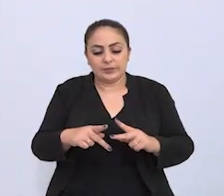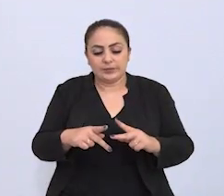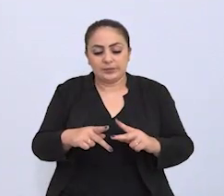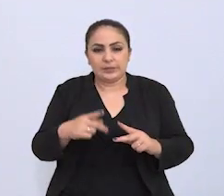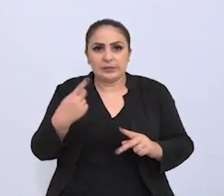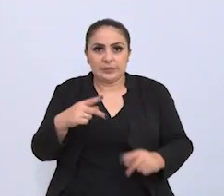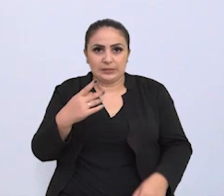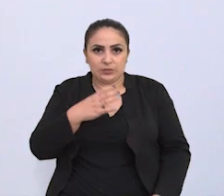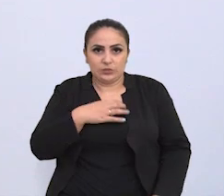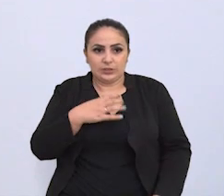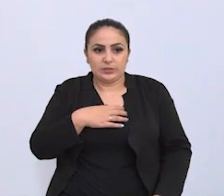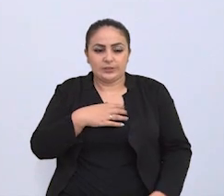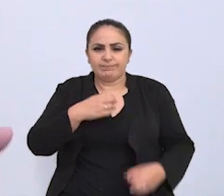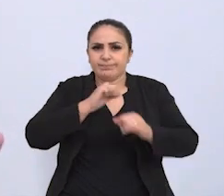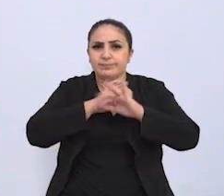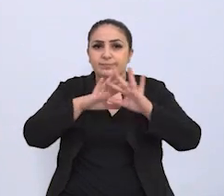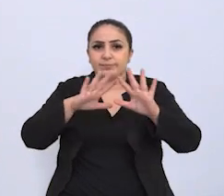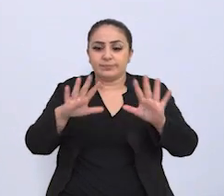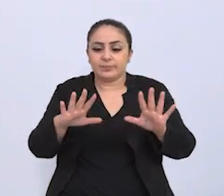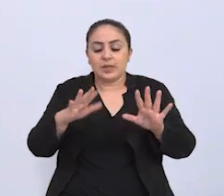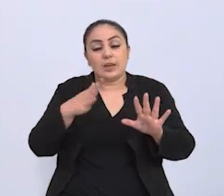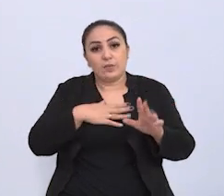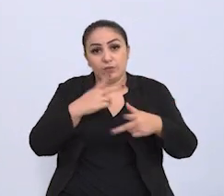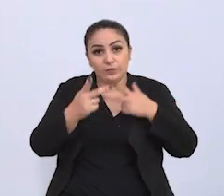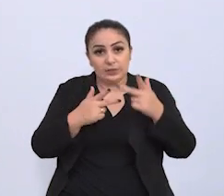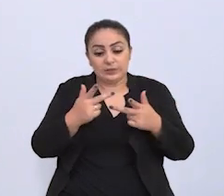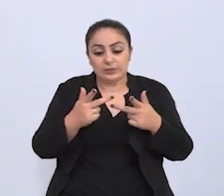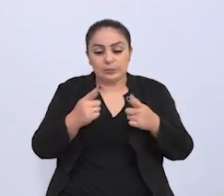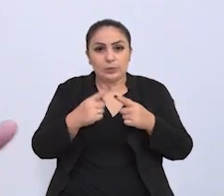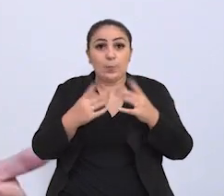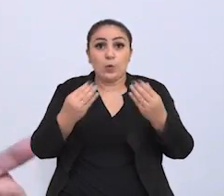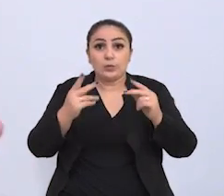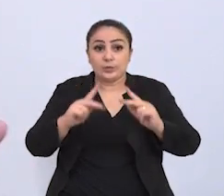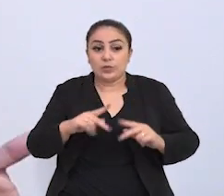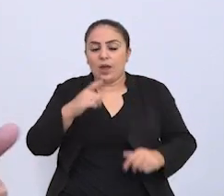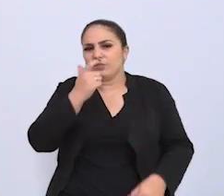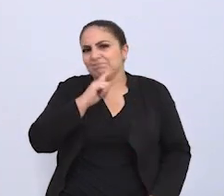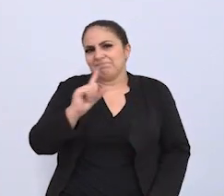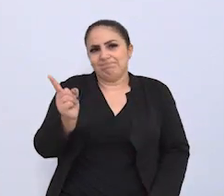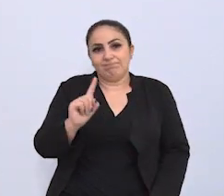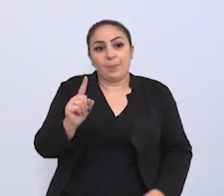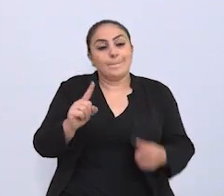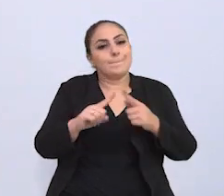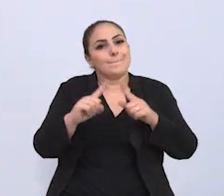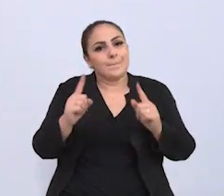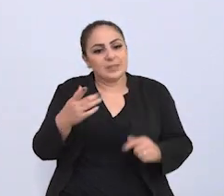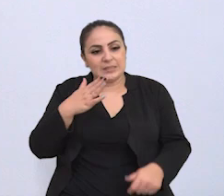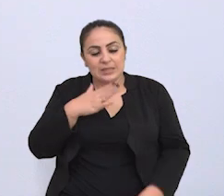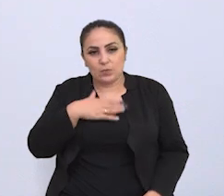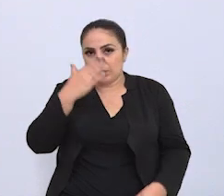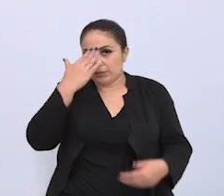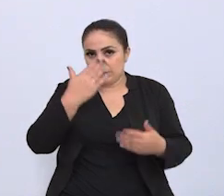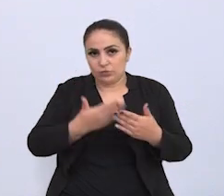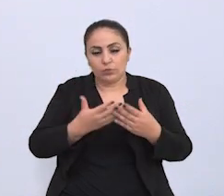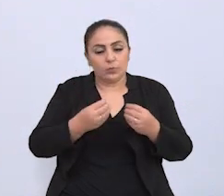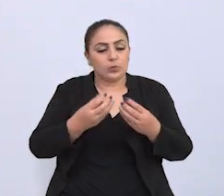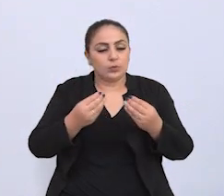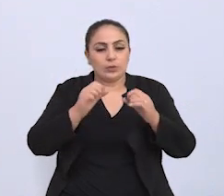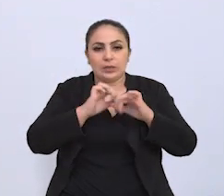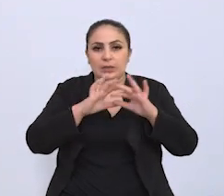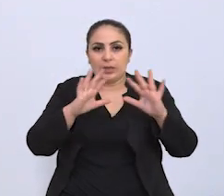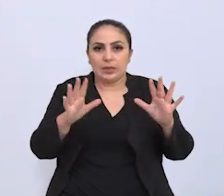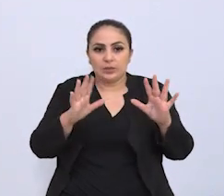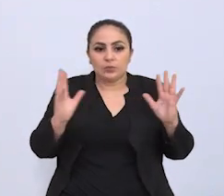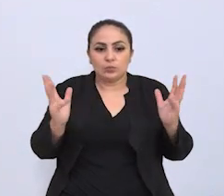essa serenidade eu diria apesar de muitos acharem que não mas eu acredito que ele é muito